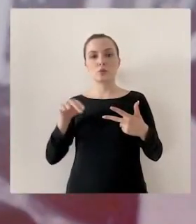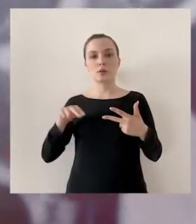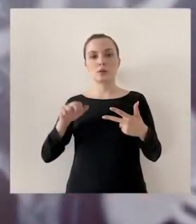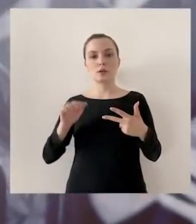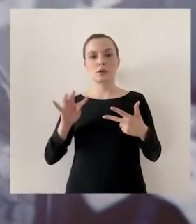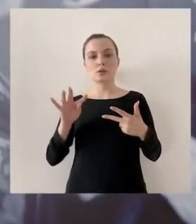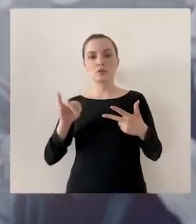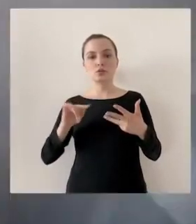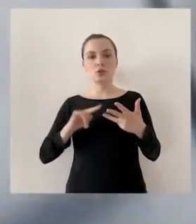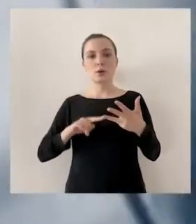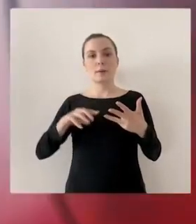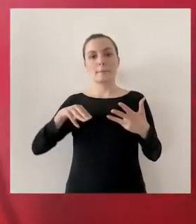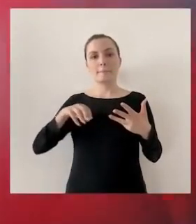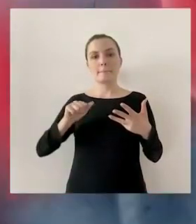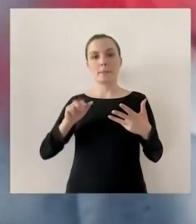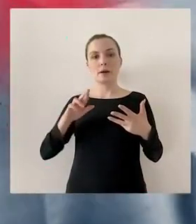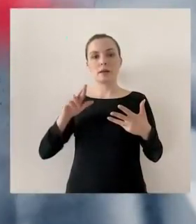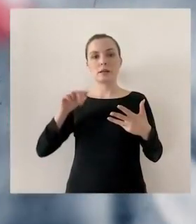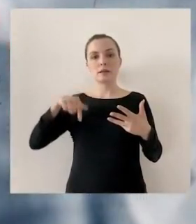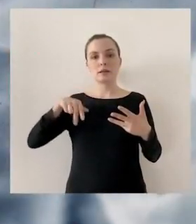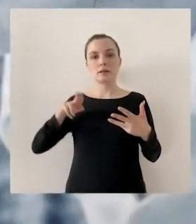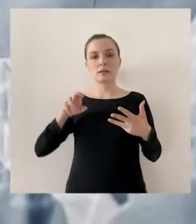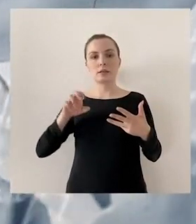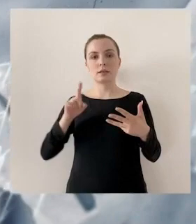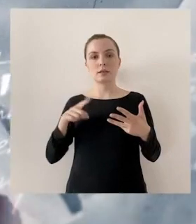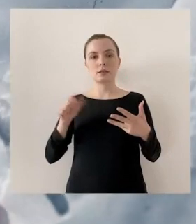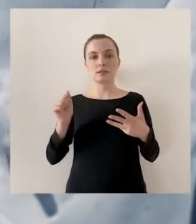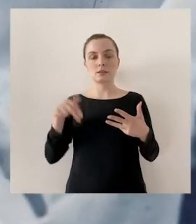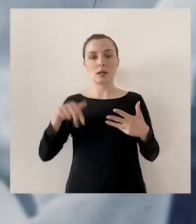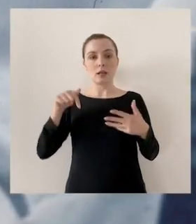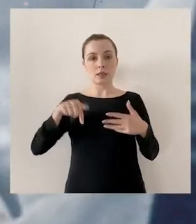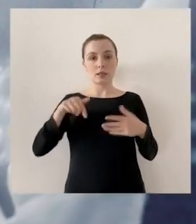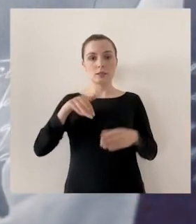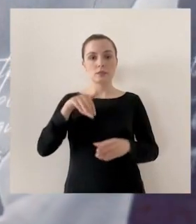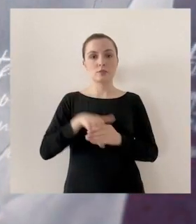José Fortunati, Marquesan Júnior.